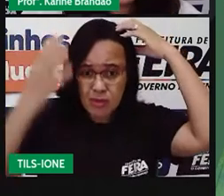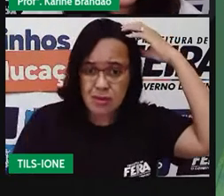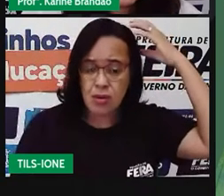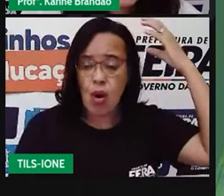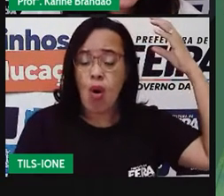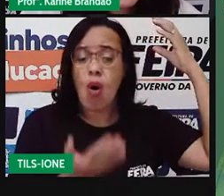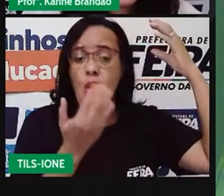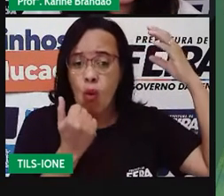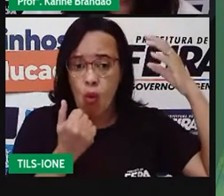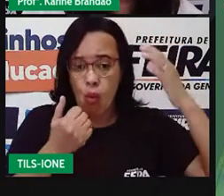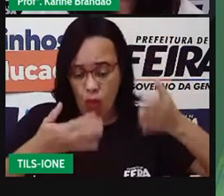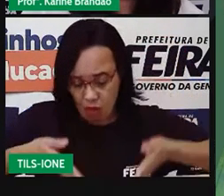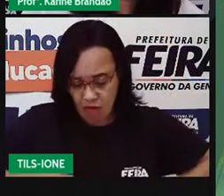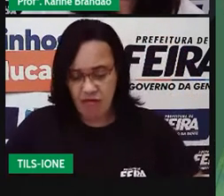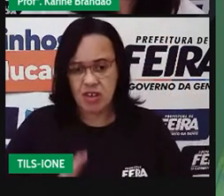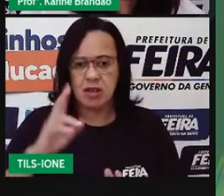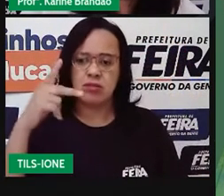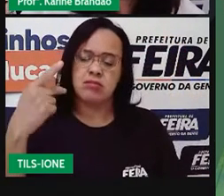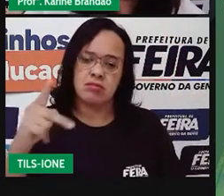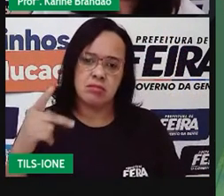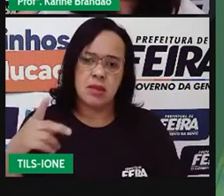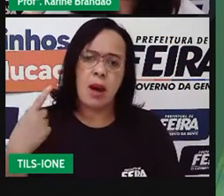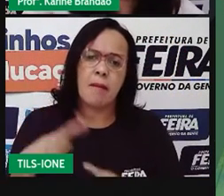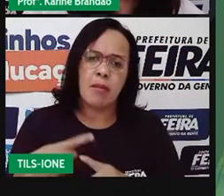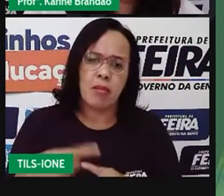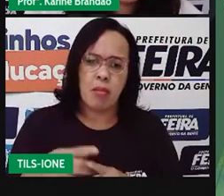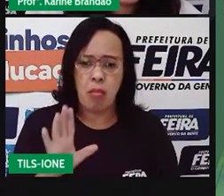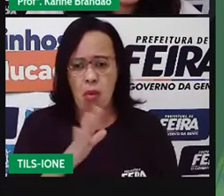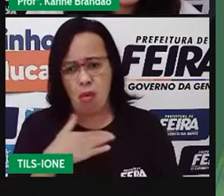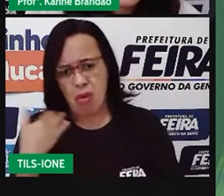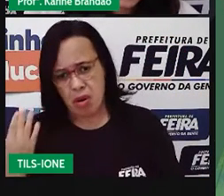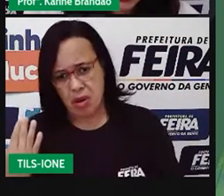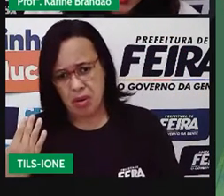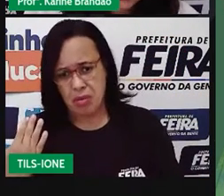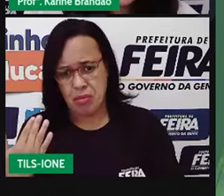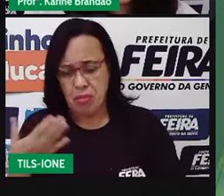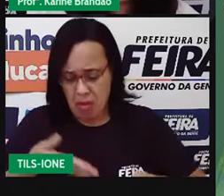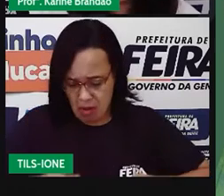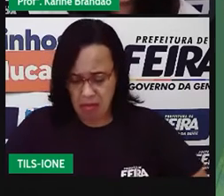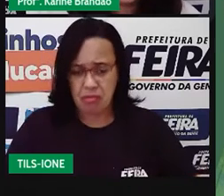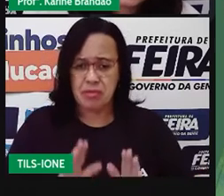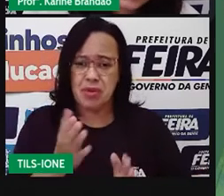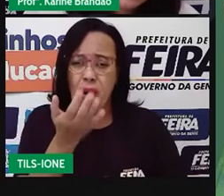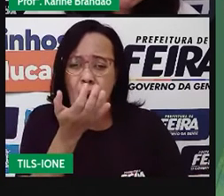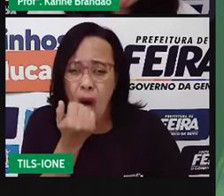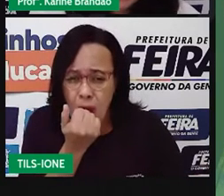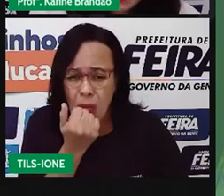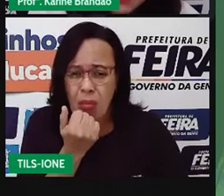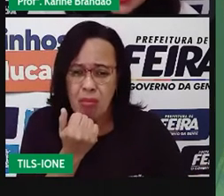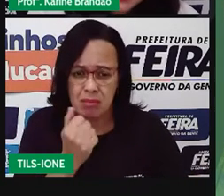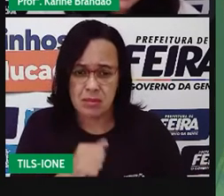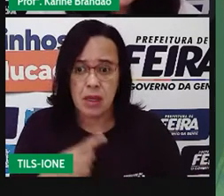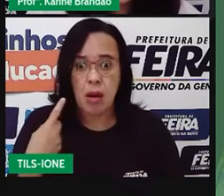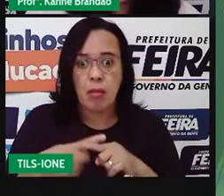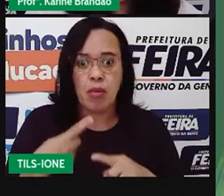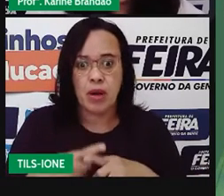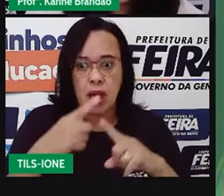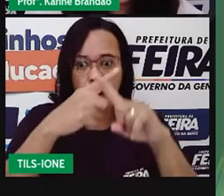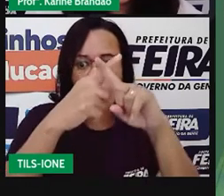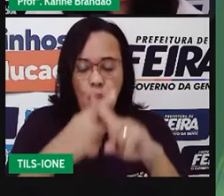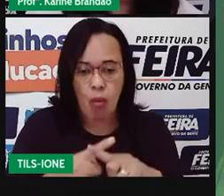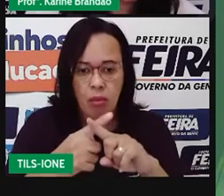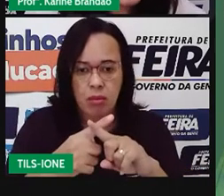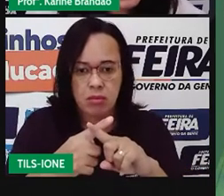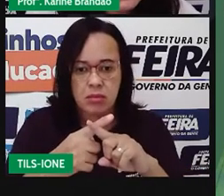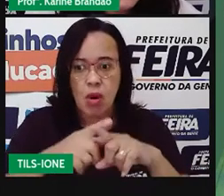provavelmente ele está disputando território, disputando fêmeas. Então,